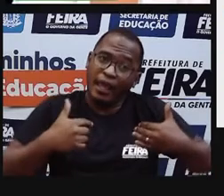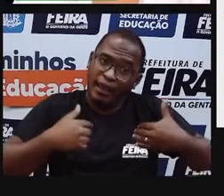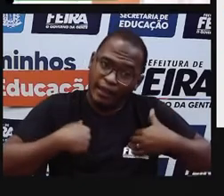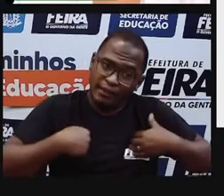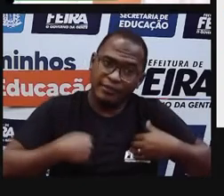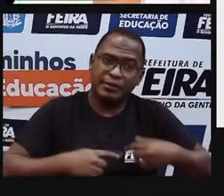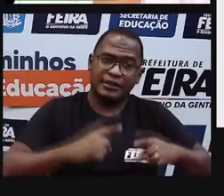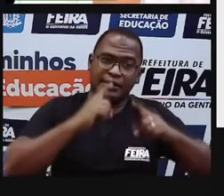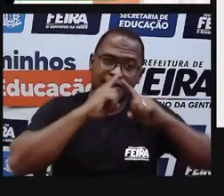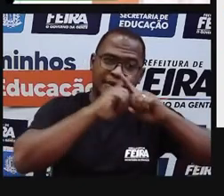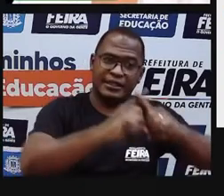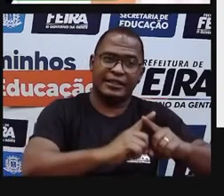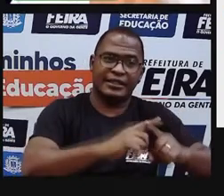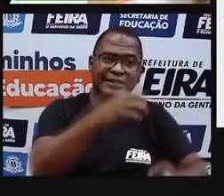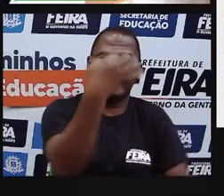ver.